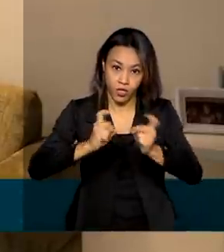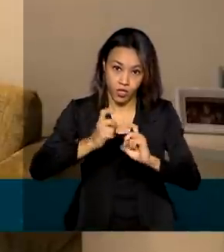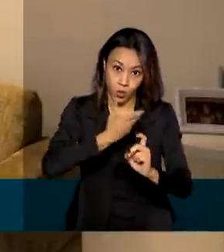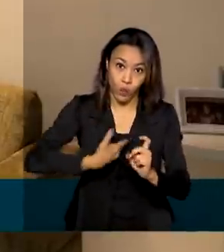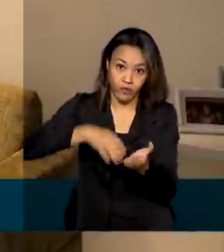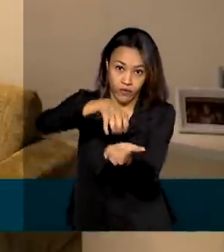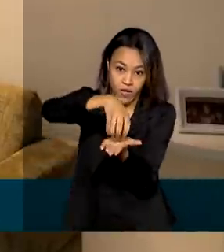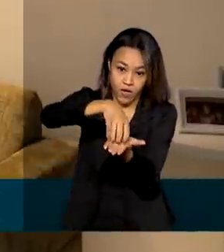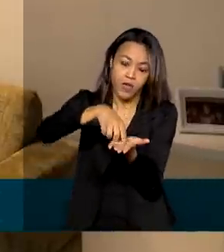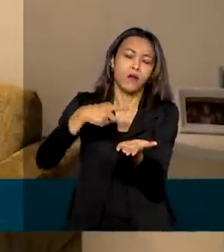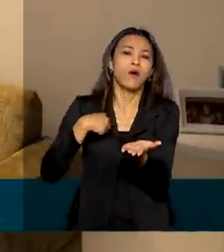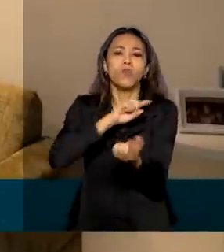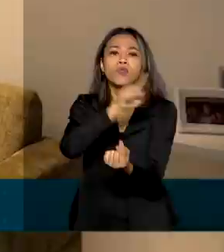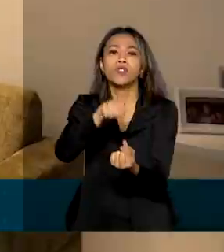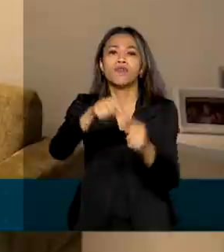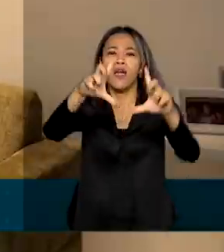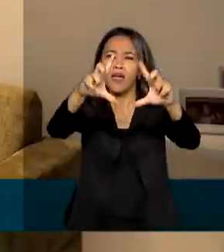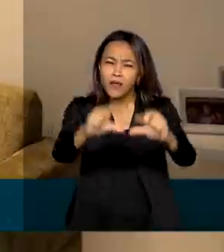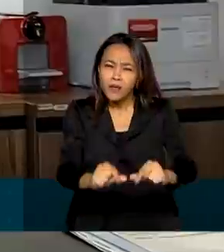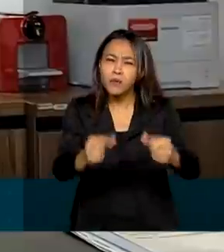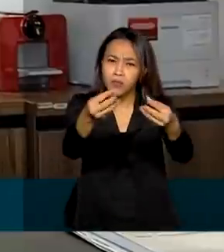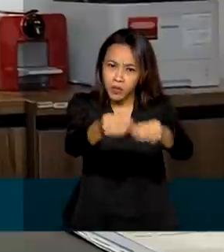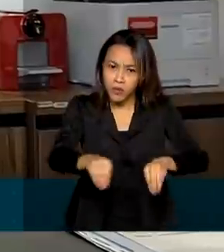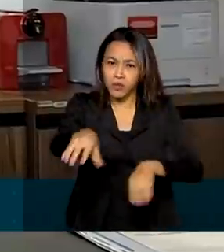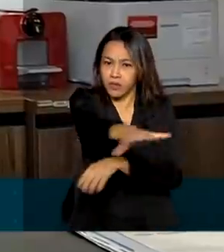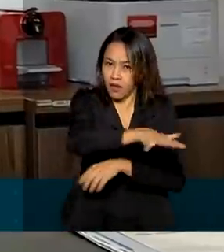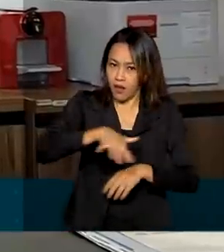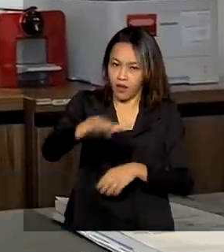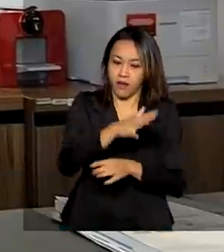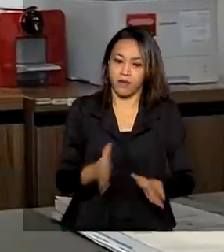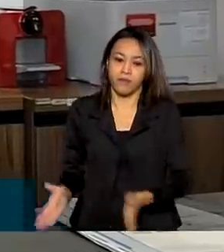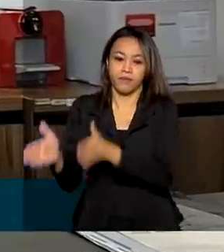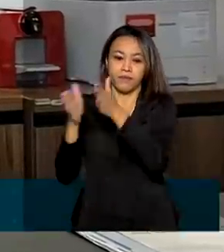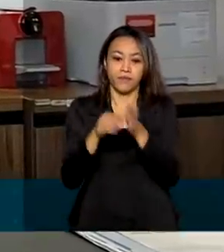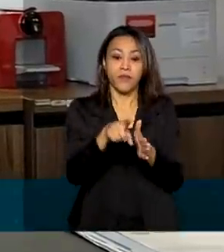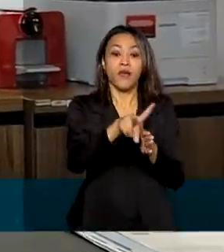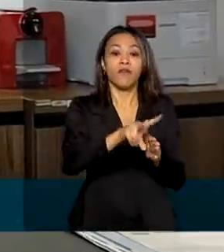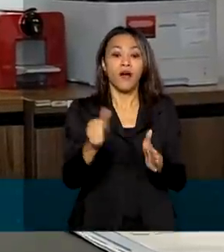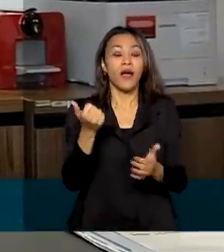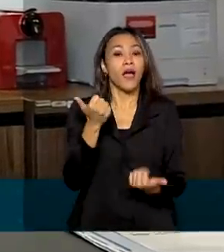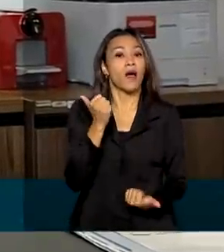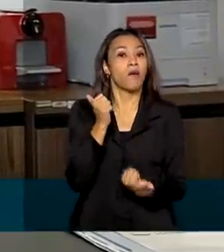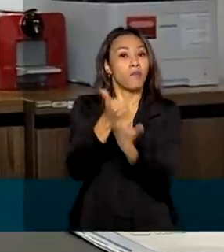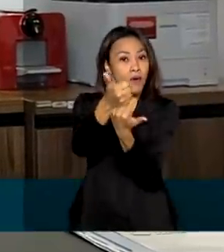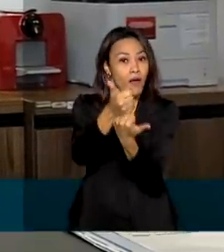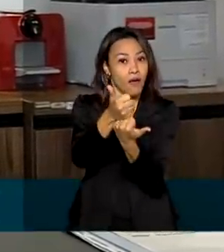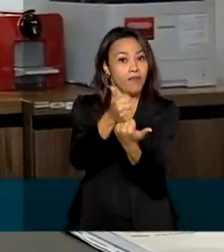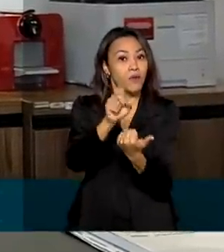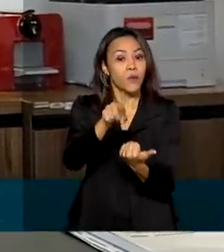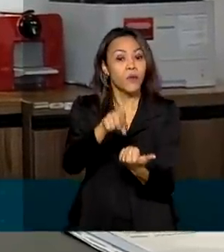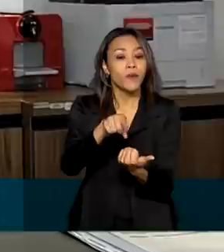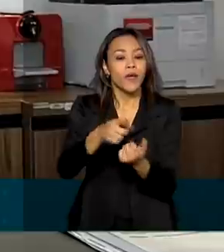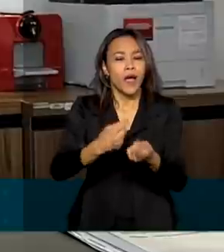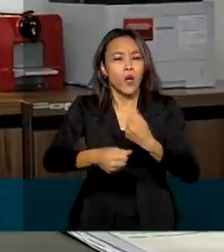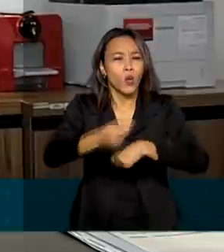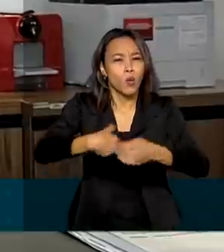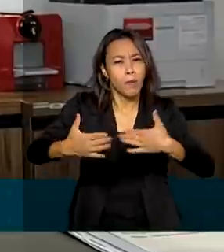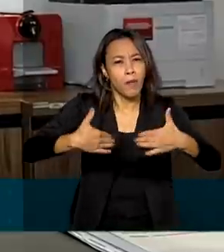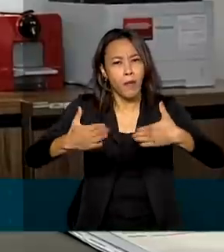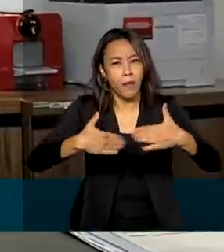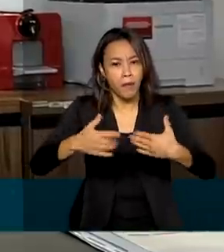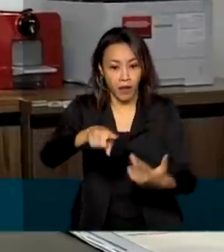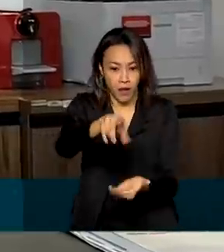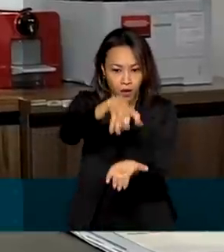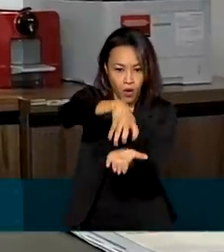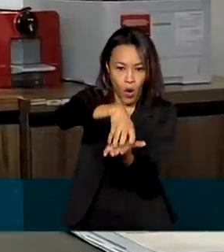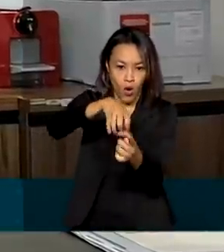minimizar prejuízos na região. Vai viabilizar a retomada da economia local e também a adoção de novas tecnologias